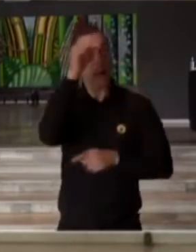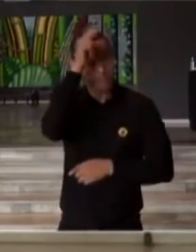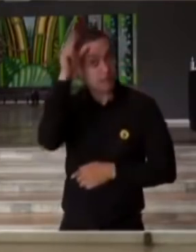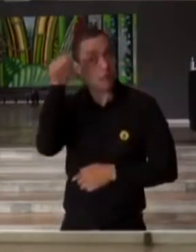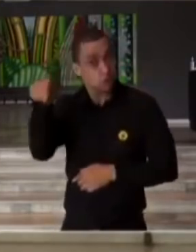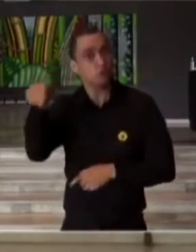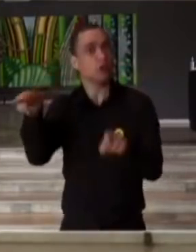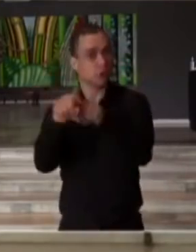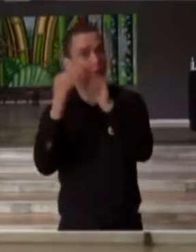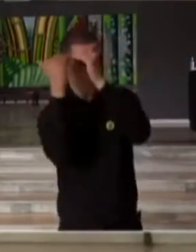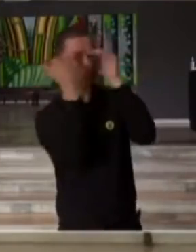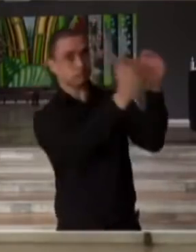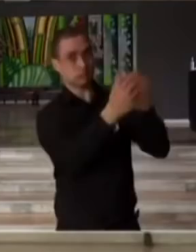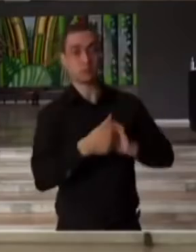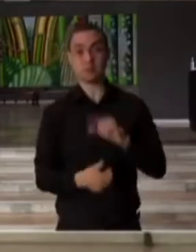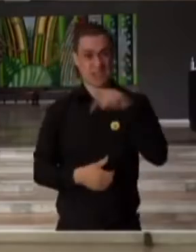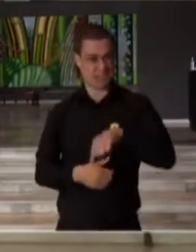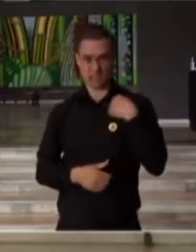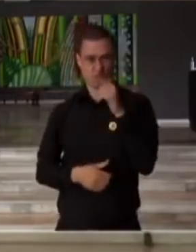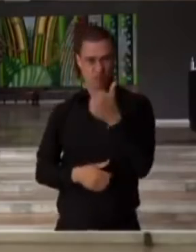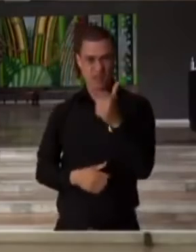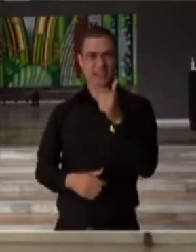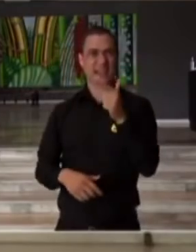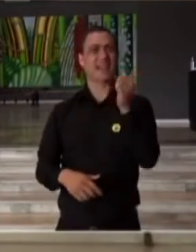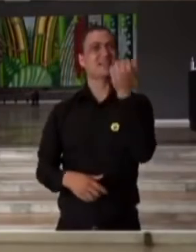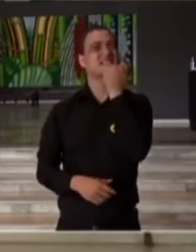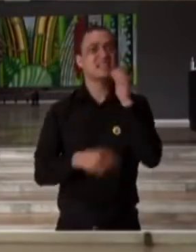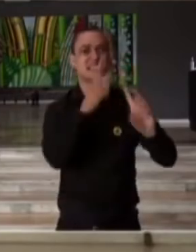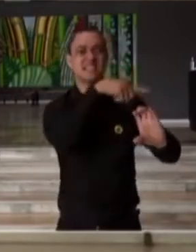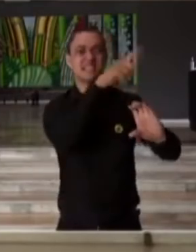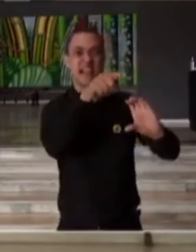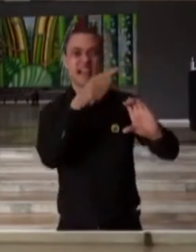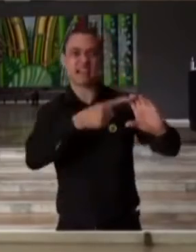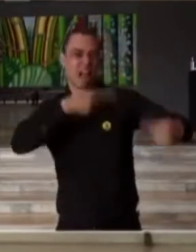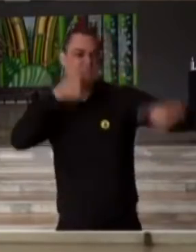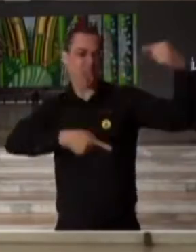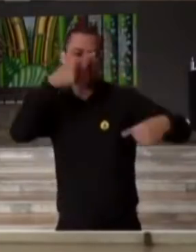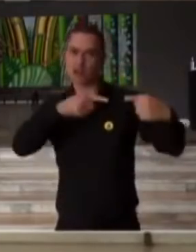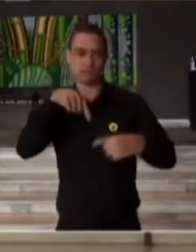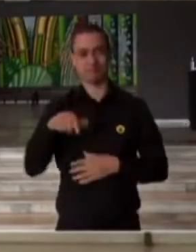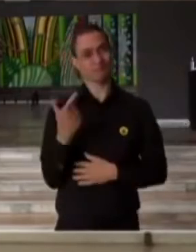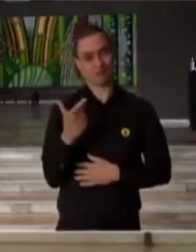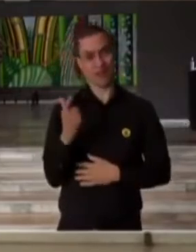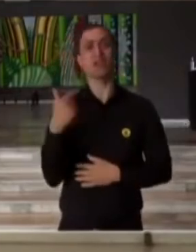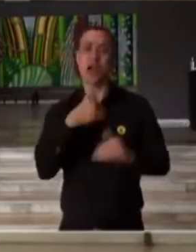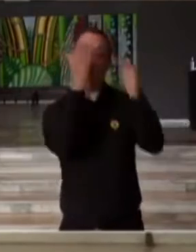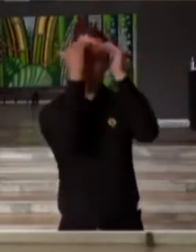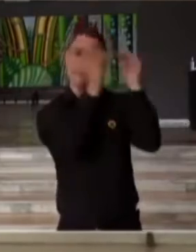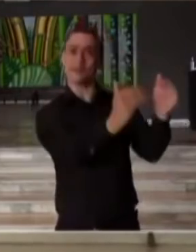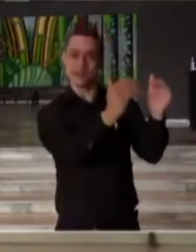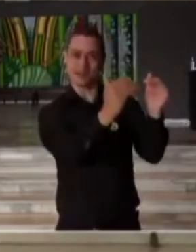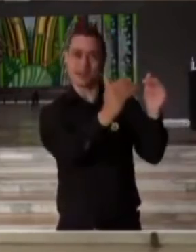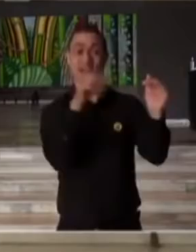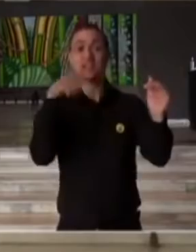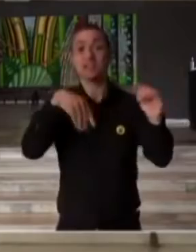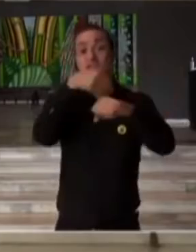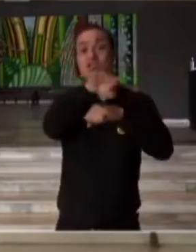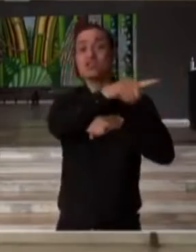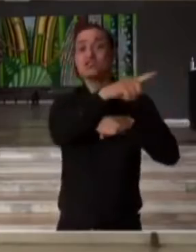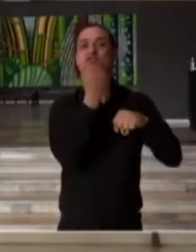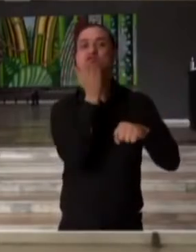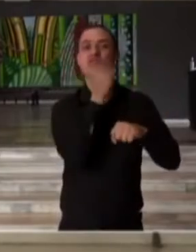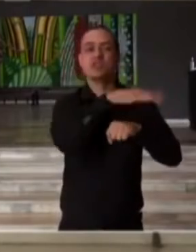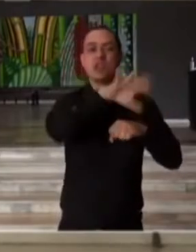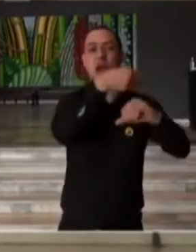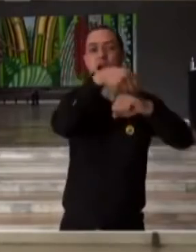de São Paulo. Aqui nós não brigamos com a ciência, nós respeitamos a ciência. E a orientação da ciência